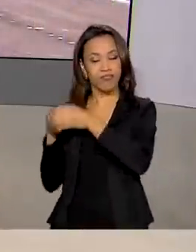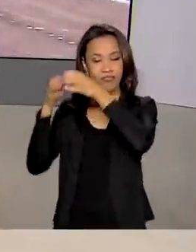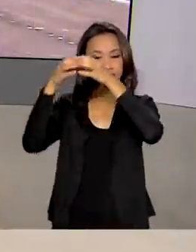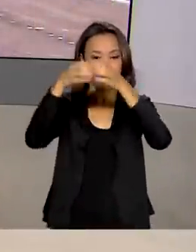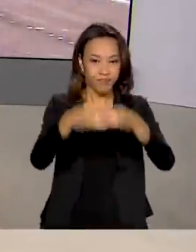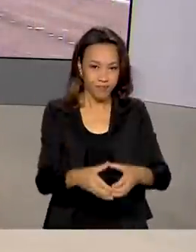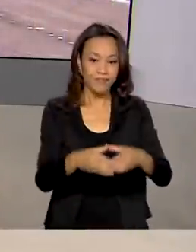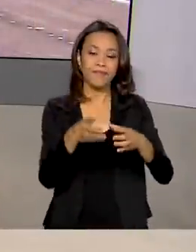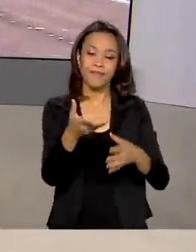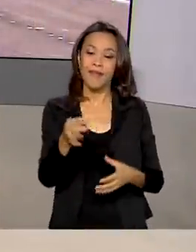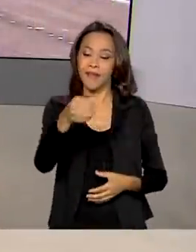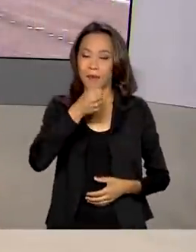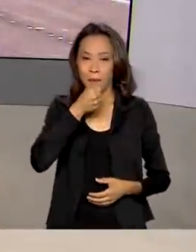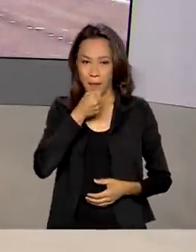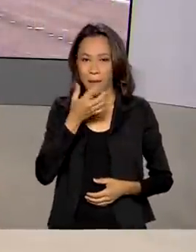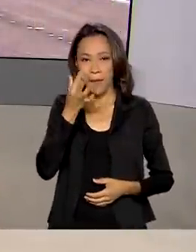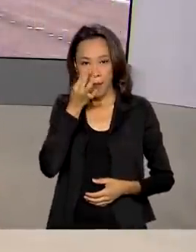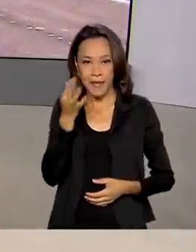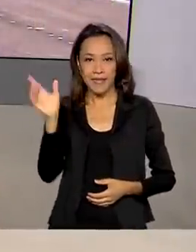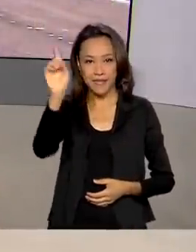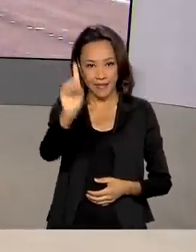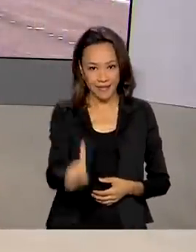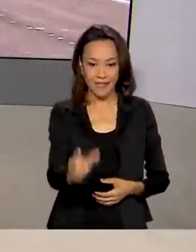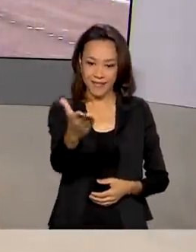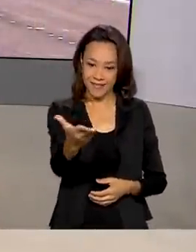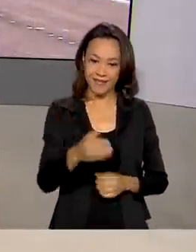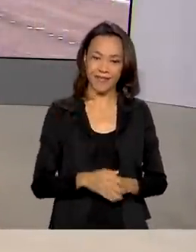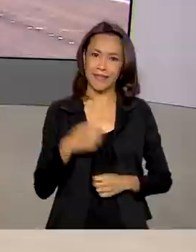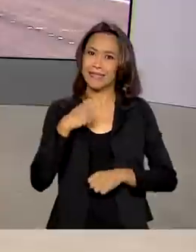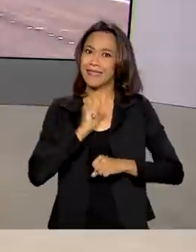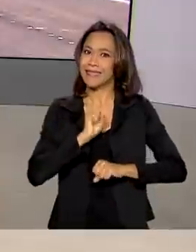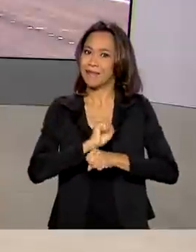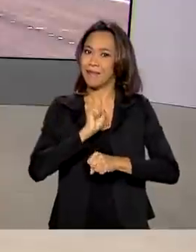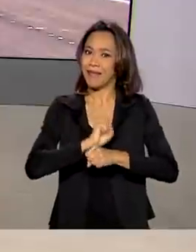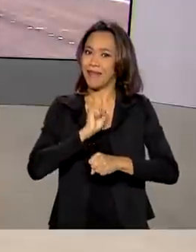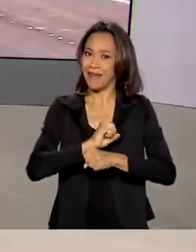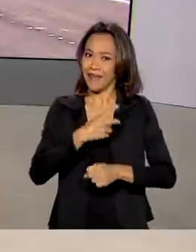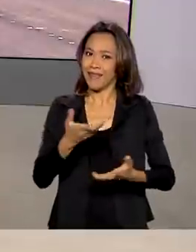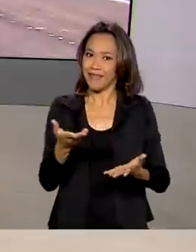Morinari está ao vivo conosco. Bom dia, Morinari. Muito esperada essa obra aí, né?